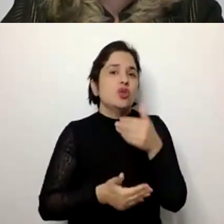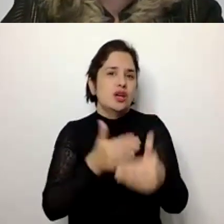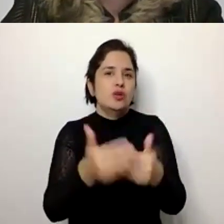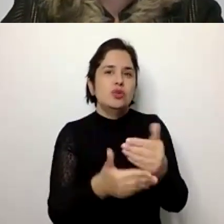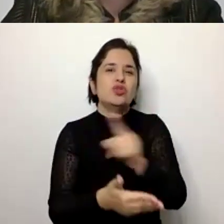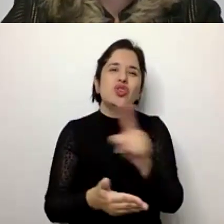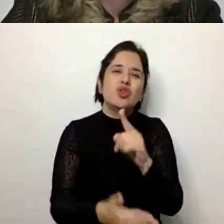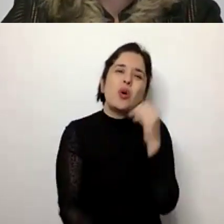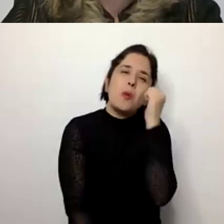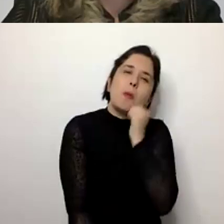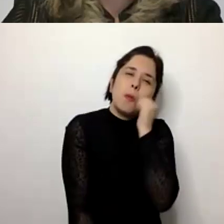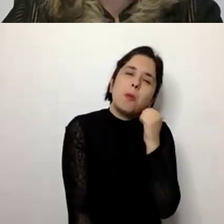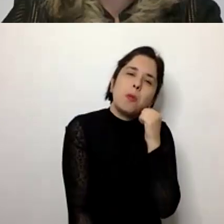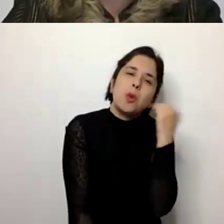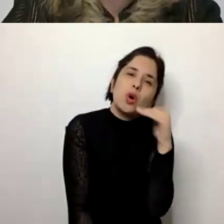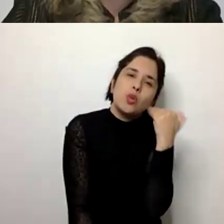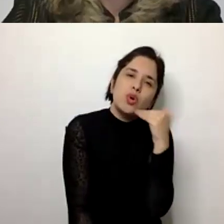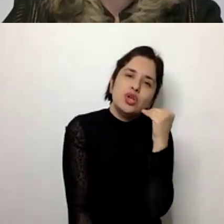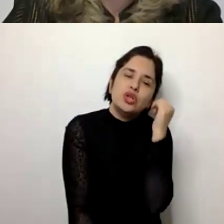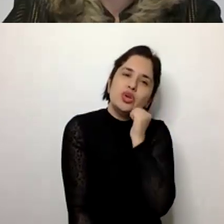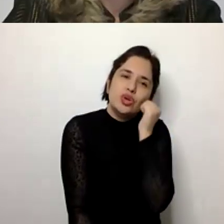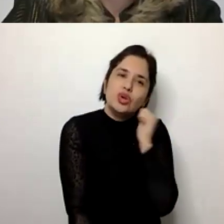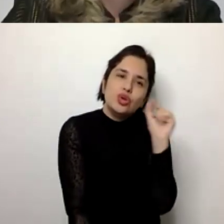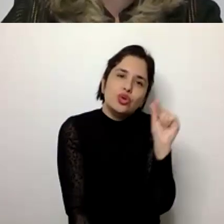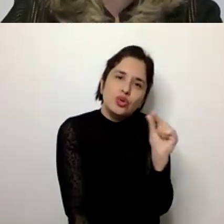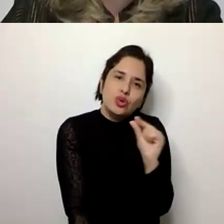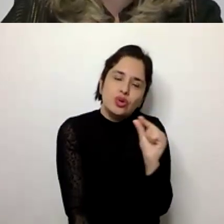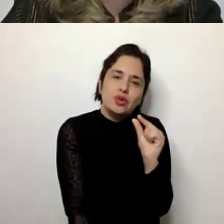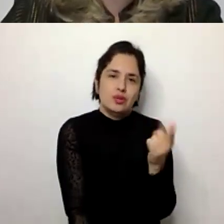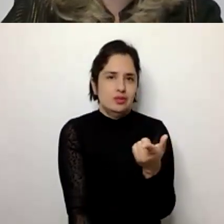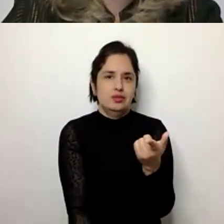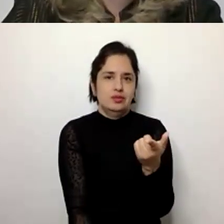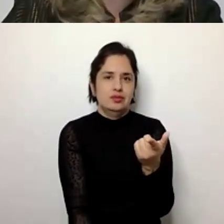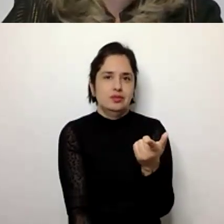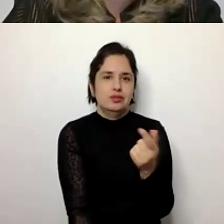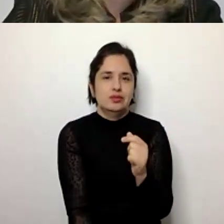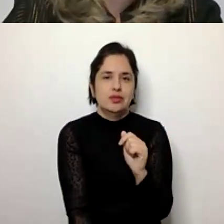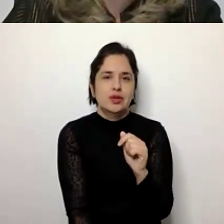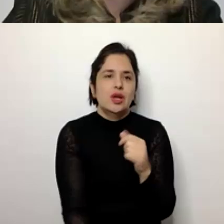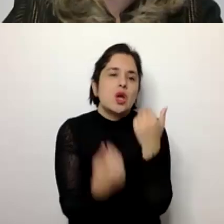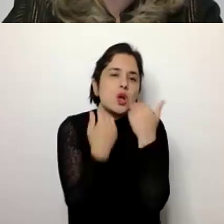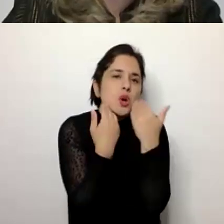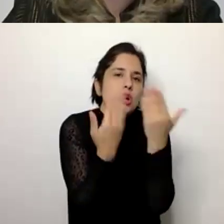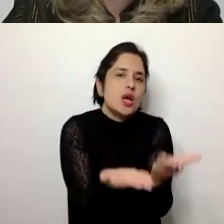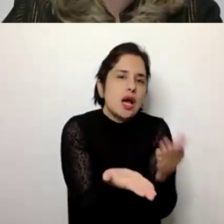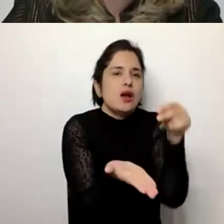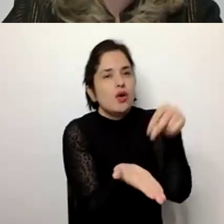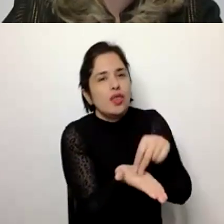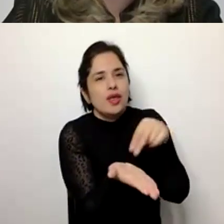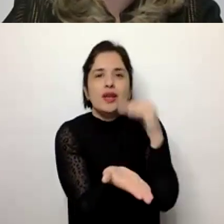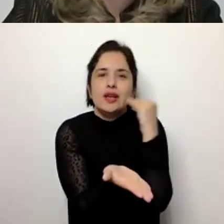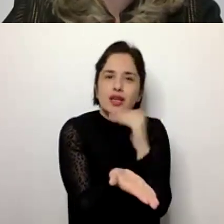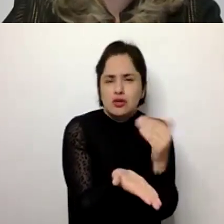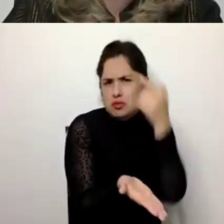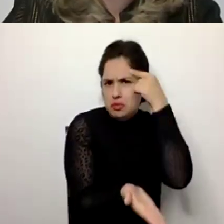não infantilizar a cada um dos dos sujeitos com essas acções como arreglando regalos justamente de niños quando são